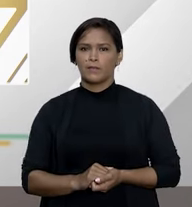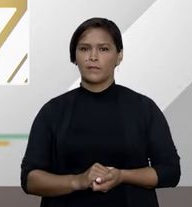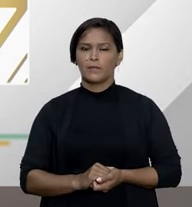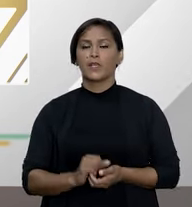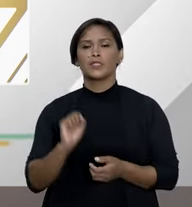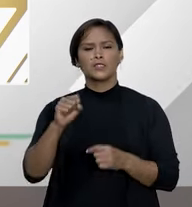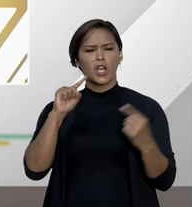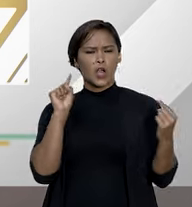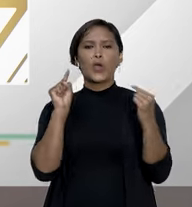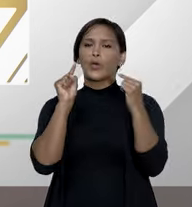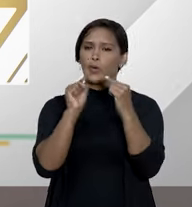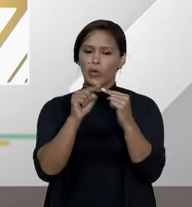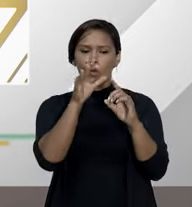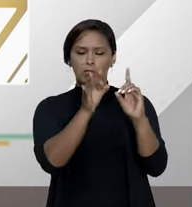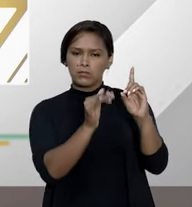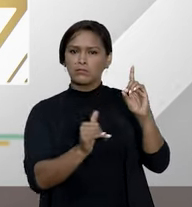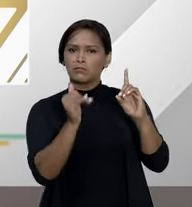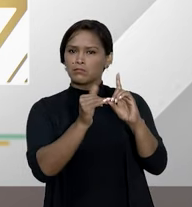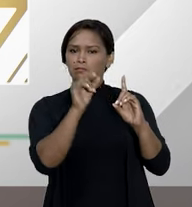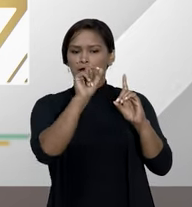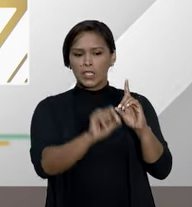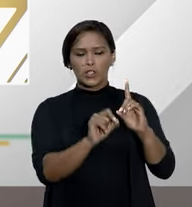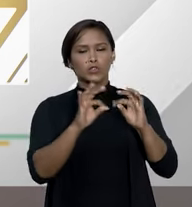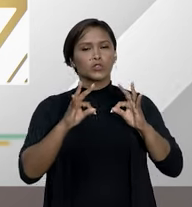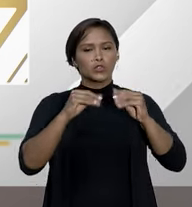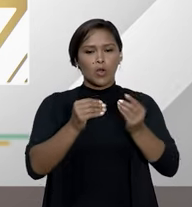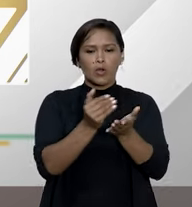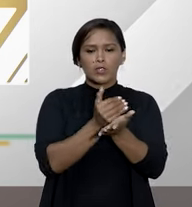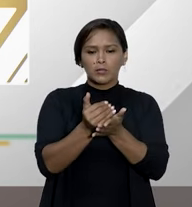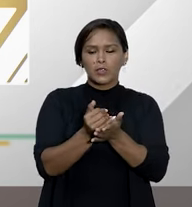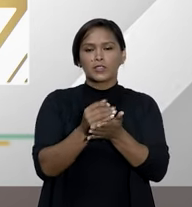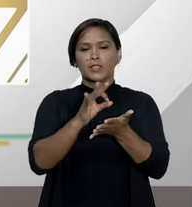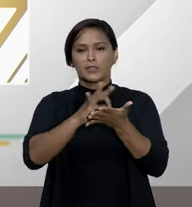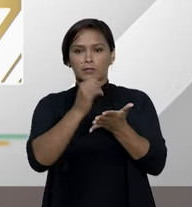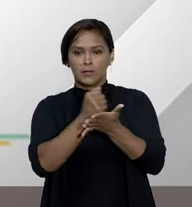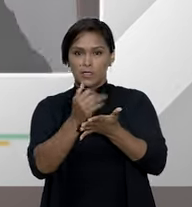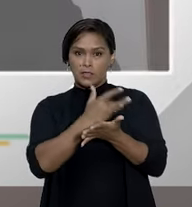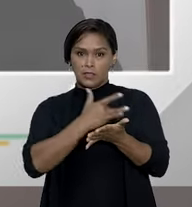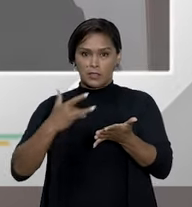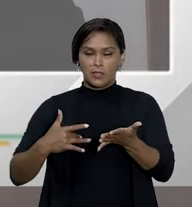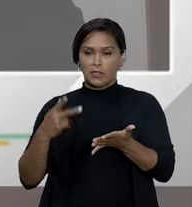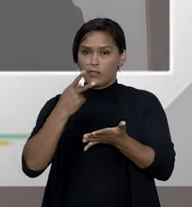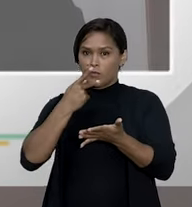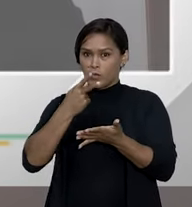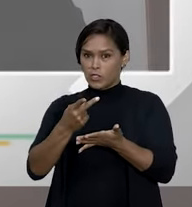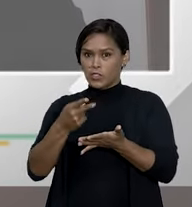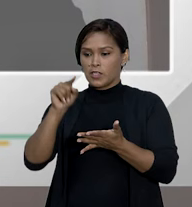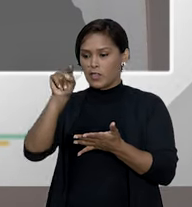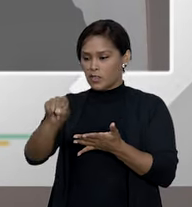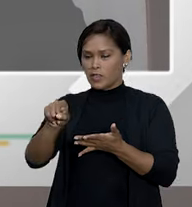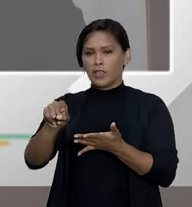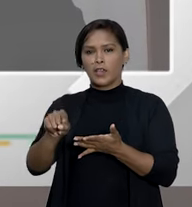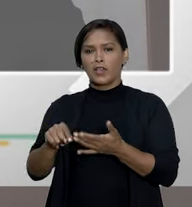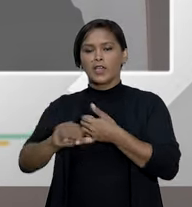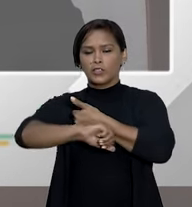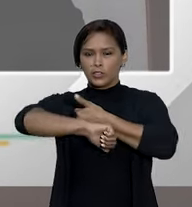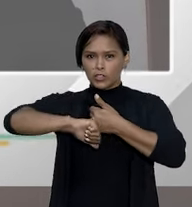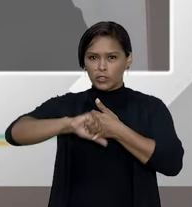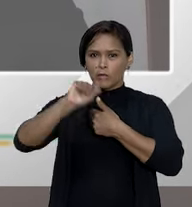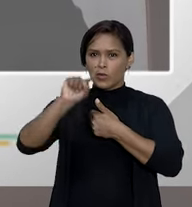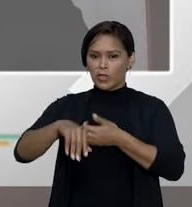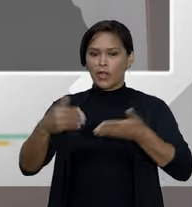concordo plenamente eu acho que esses processos de plano de saúde como eu falei tanto naqueles casos de dano moral